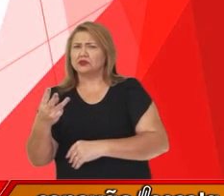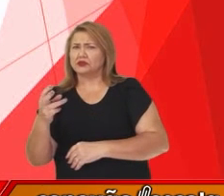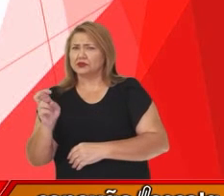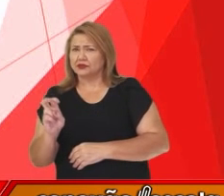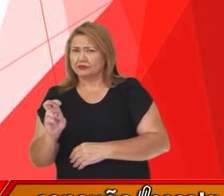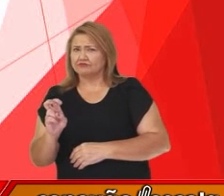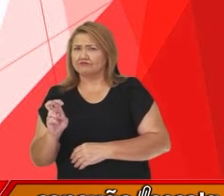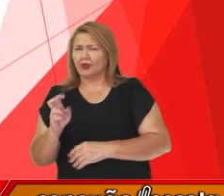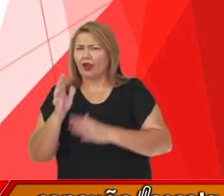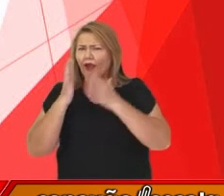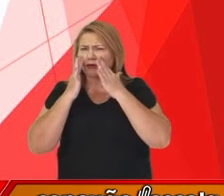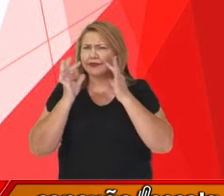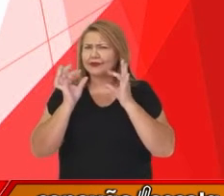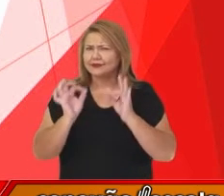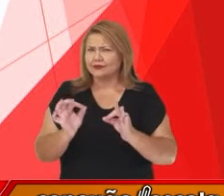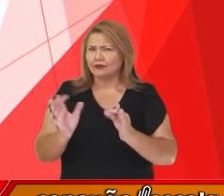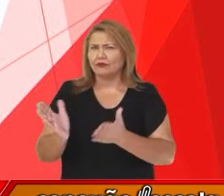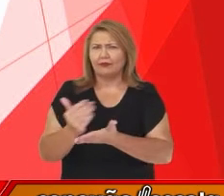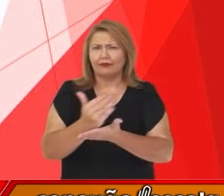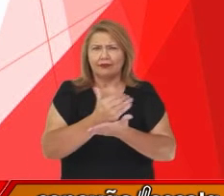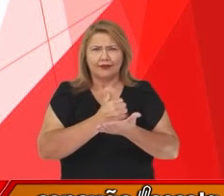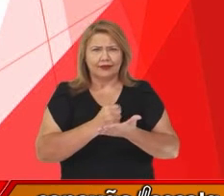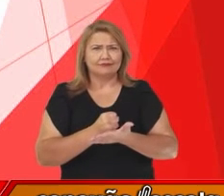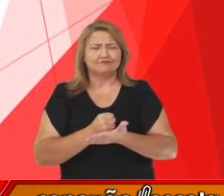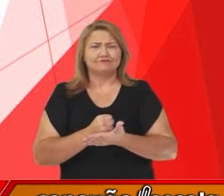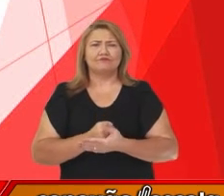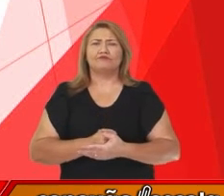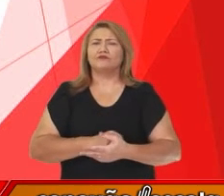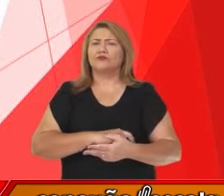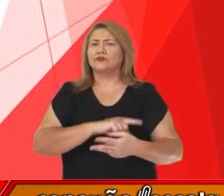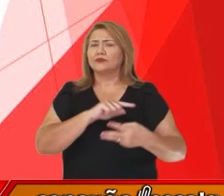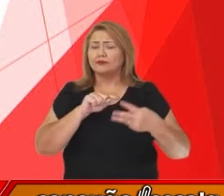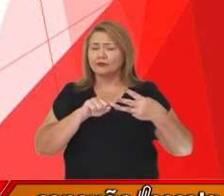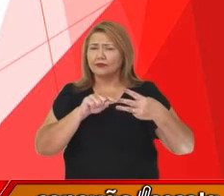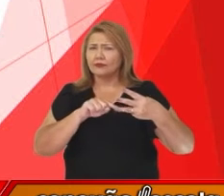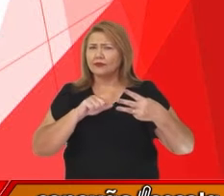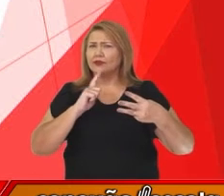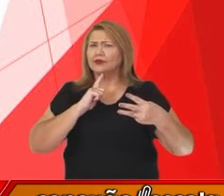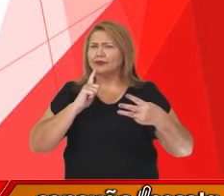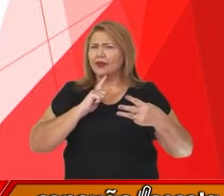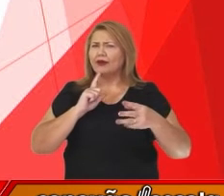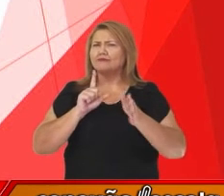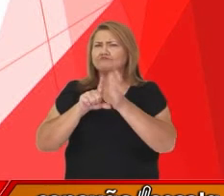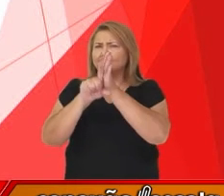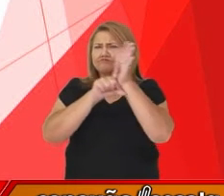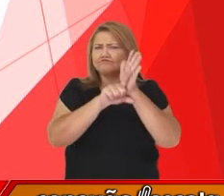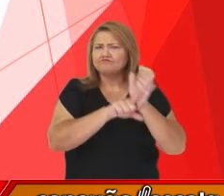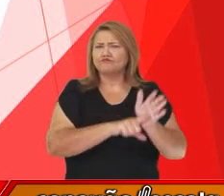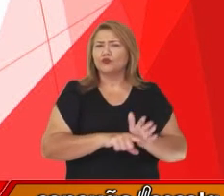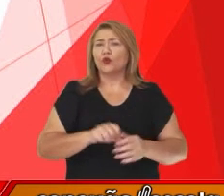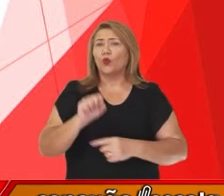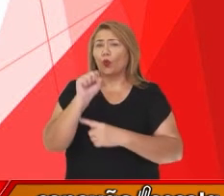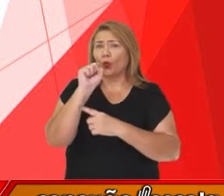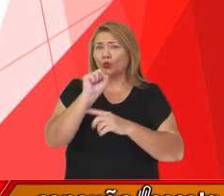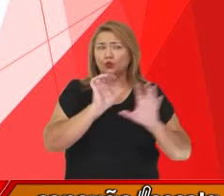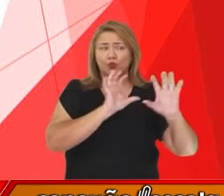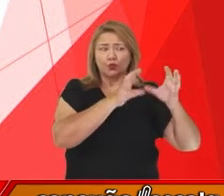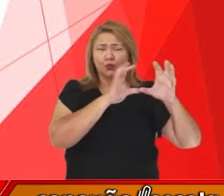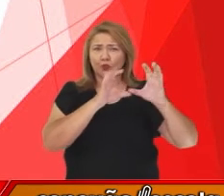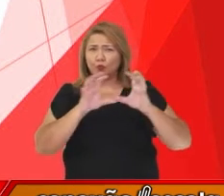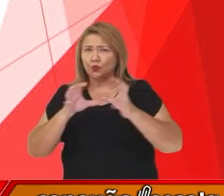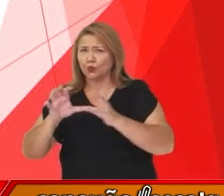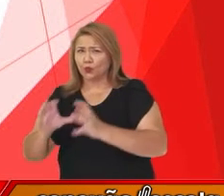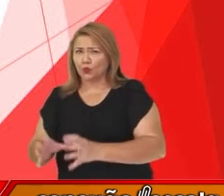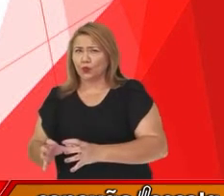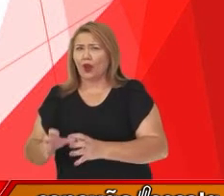Prestem atenção nesses dados. Em um terceiro momento, nós foram identificados oito categorias